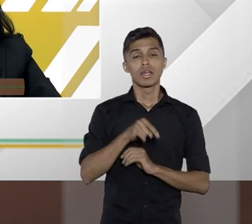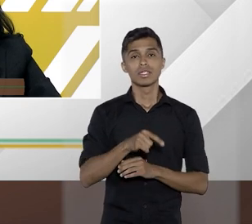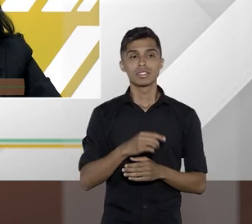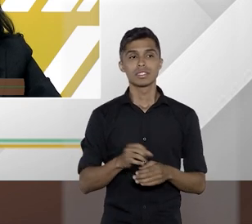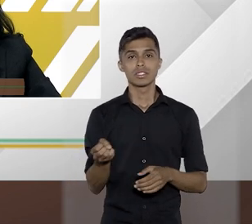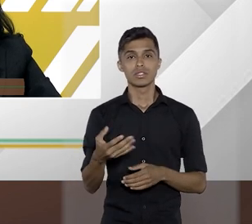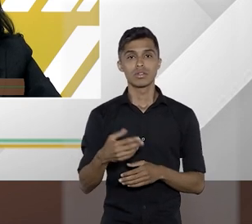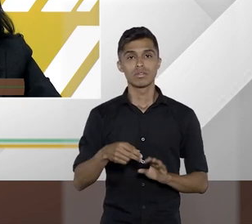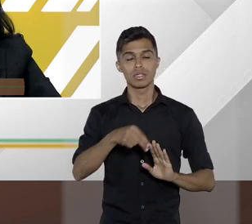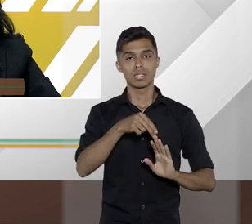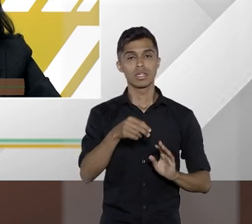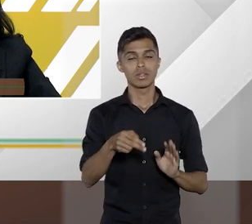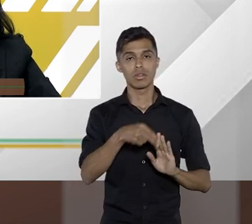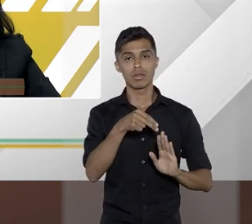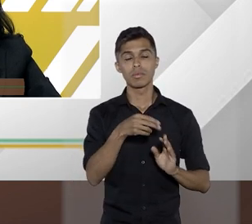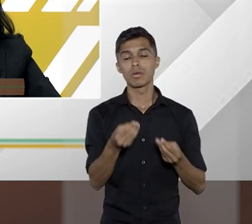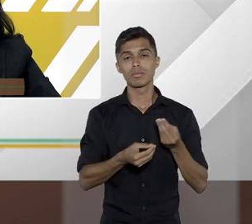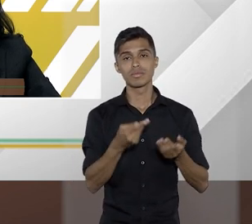por favor professor Elton